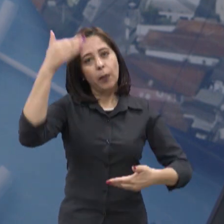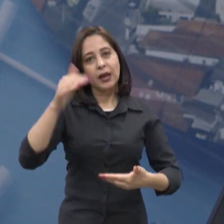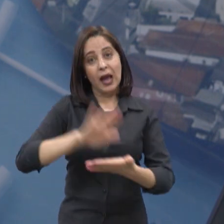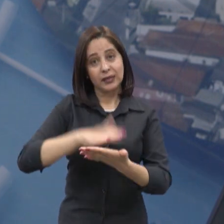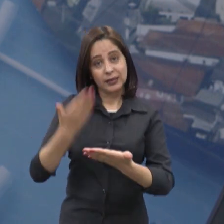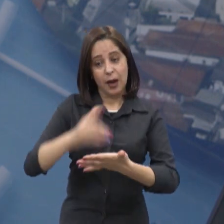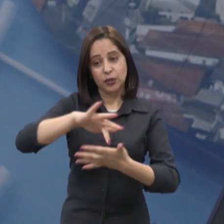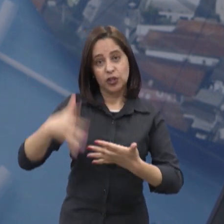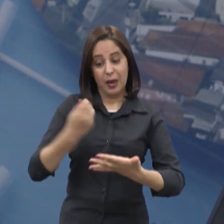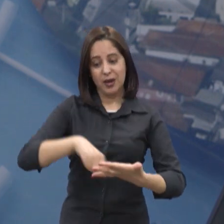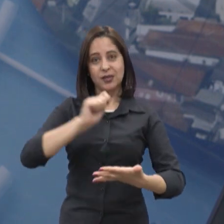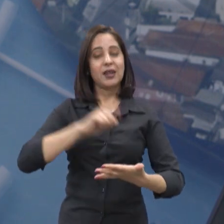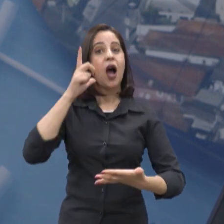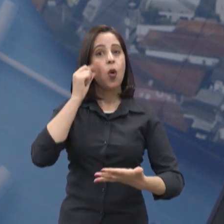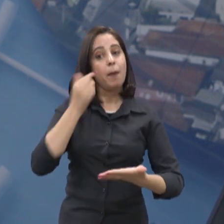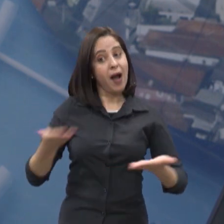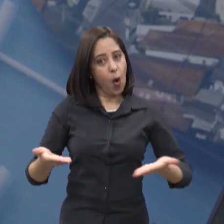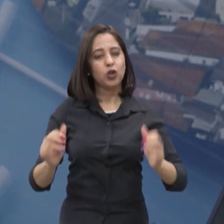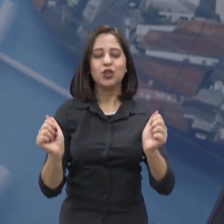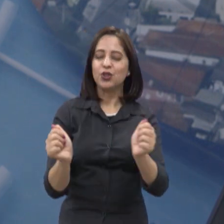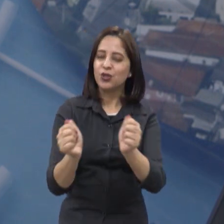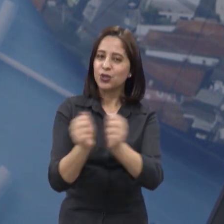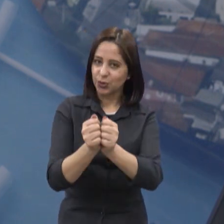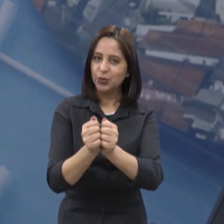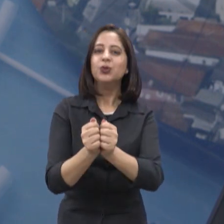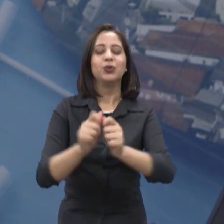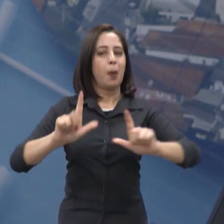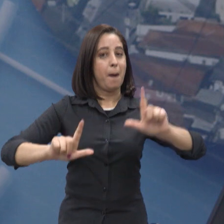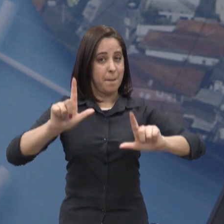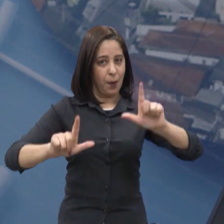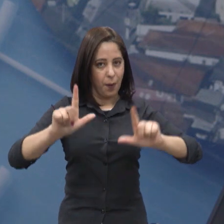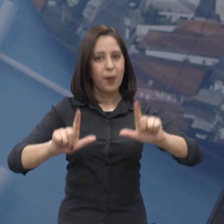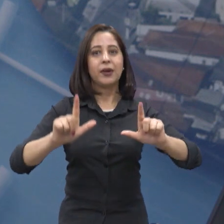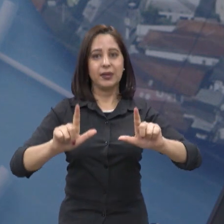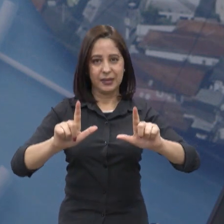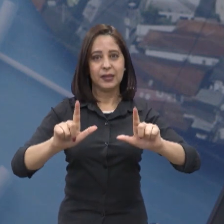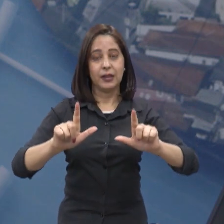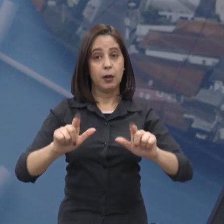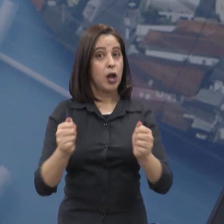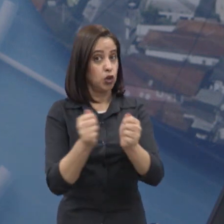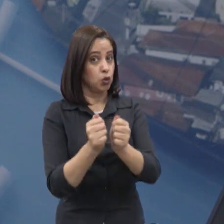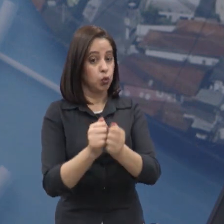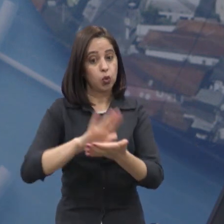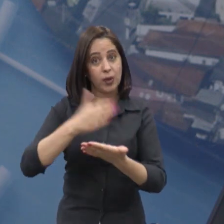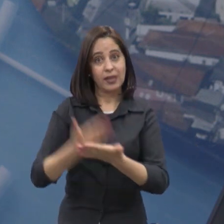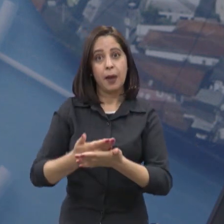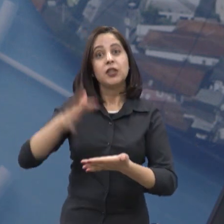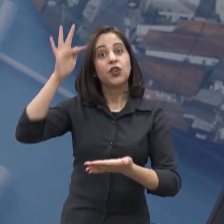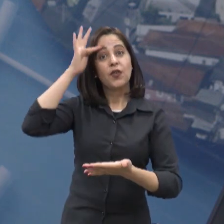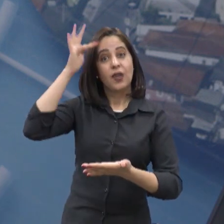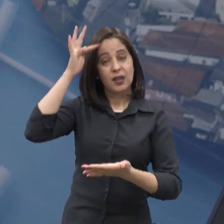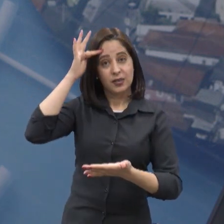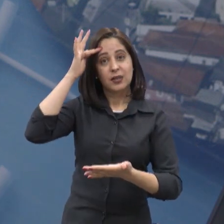intérprete de Libras, ela estará aqui com a gente durante todo o Diálogos, né, ela e o Luiz Fernando, é a TV Câmara de São